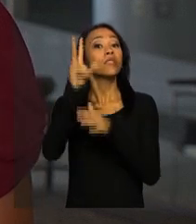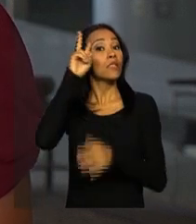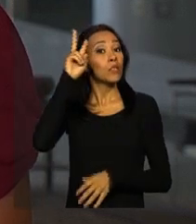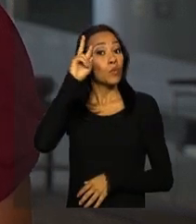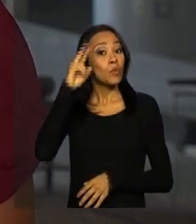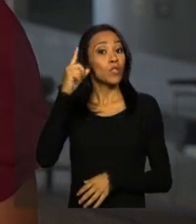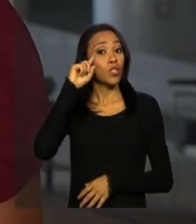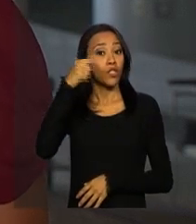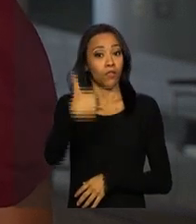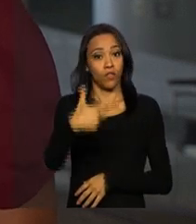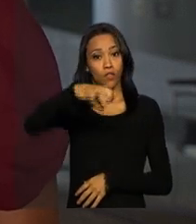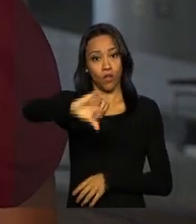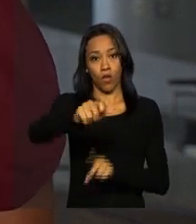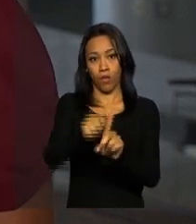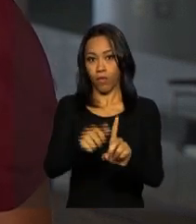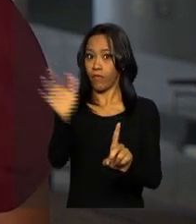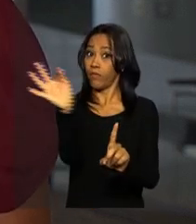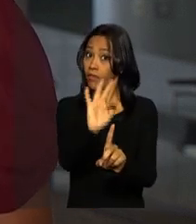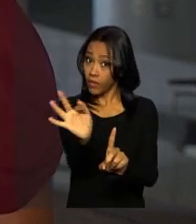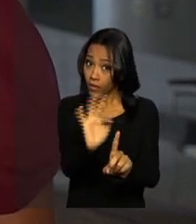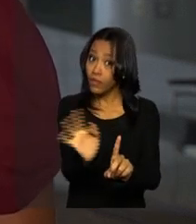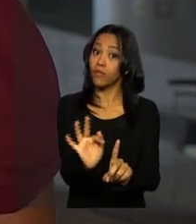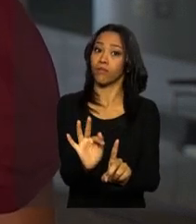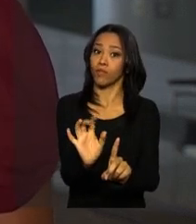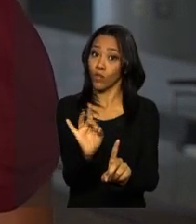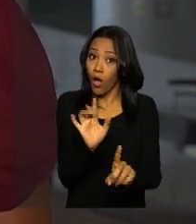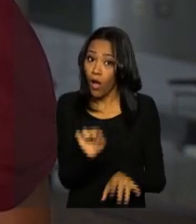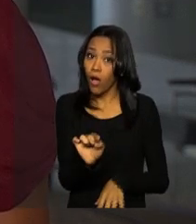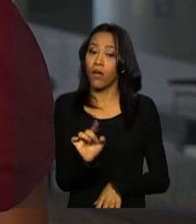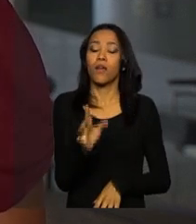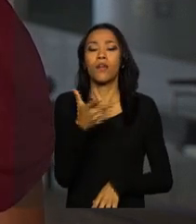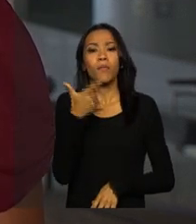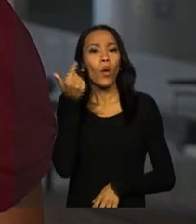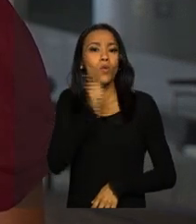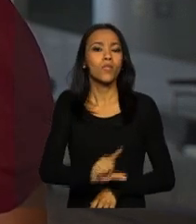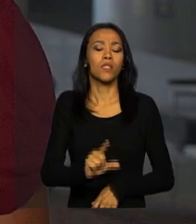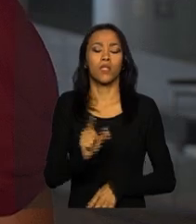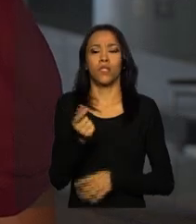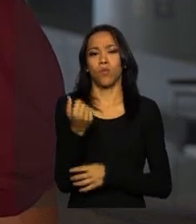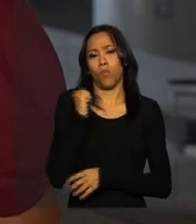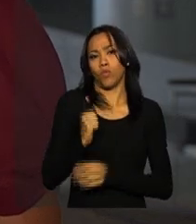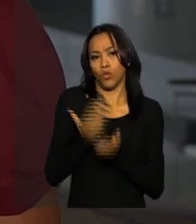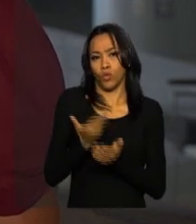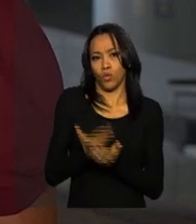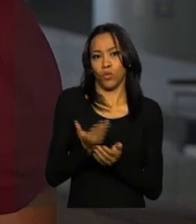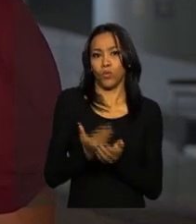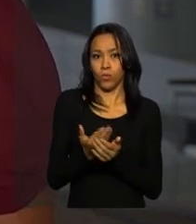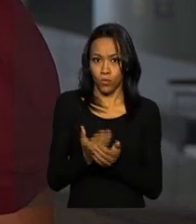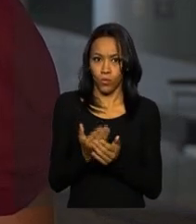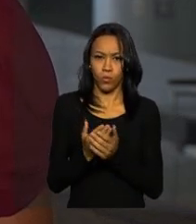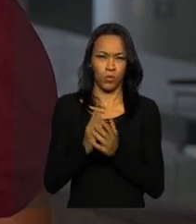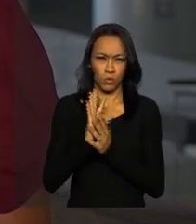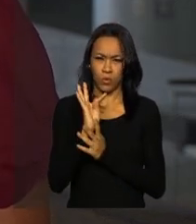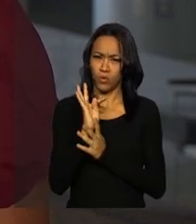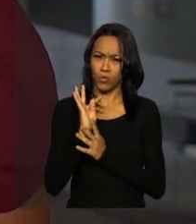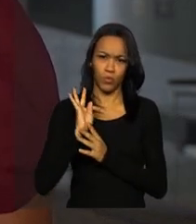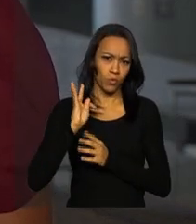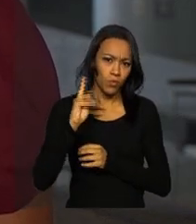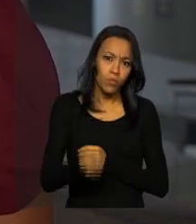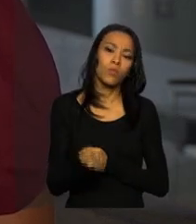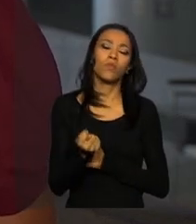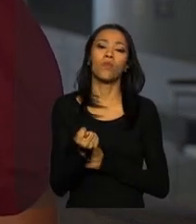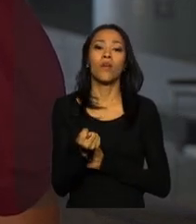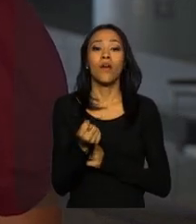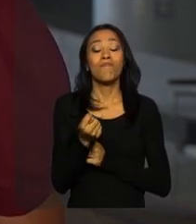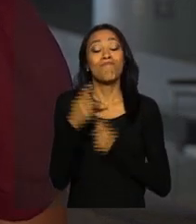29 de fevereiro. Vale lembrar que para concorrer a bolsas integrais em universidades particulares, o